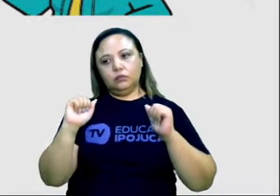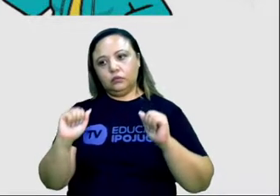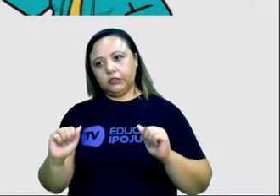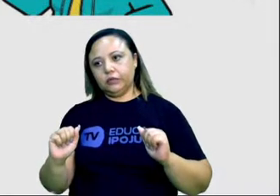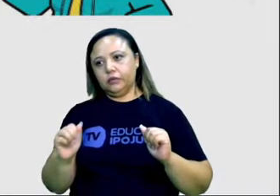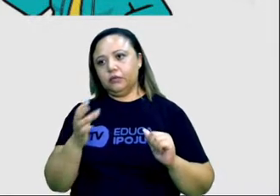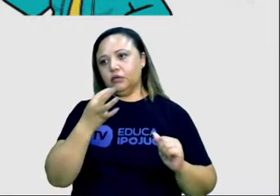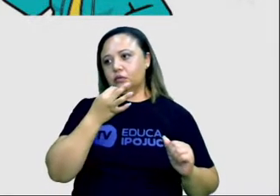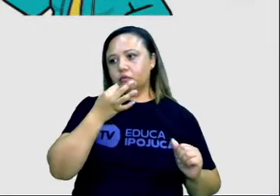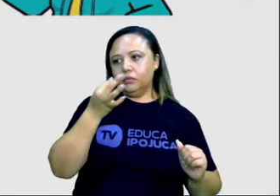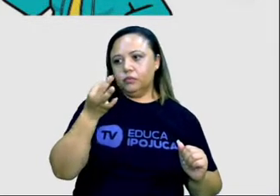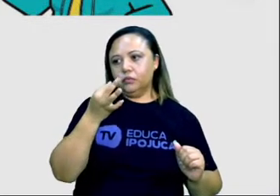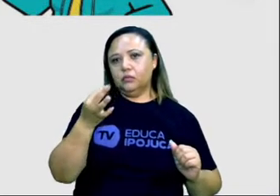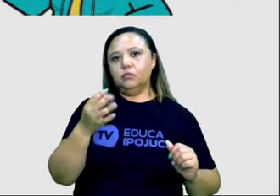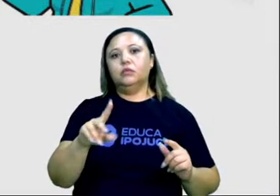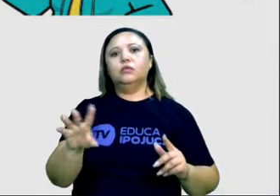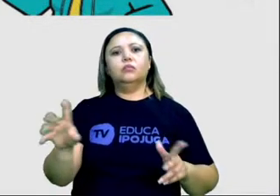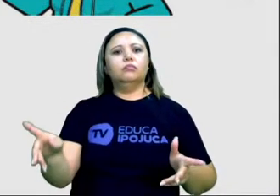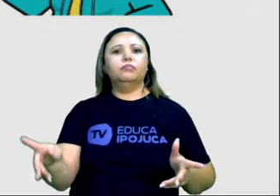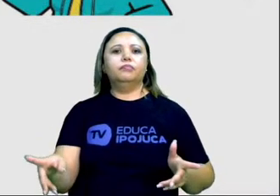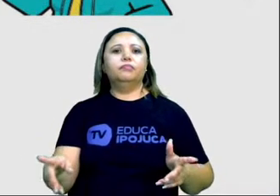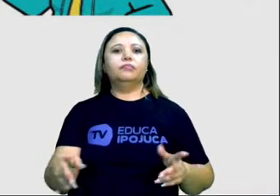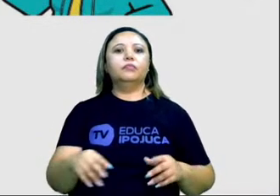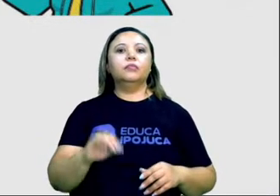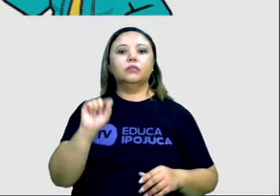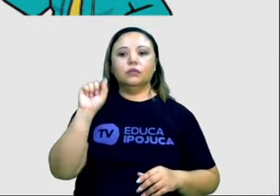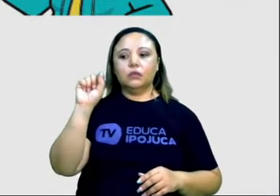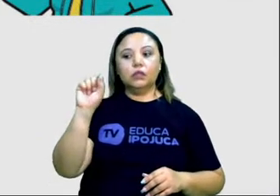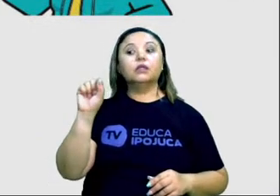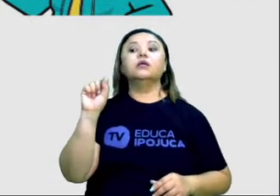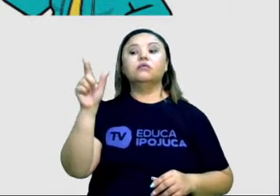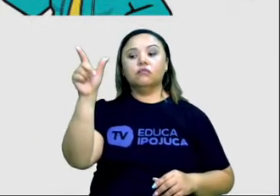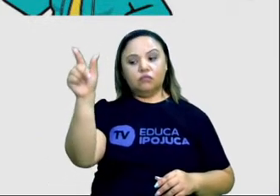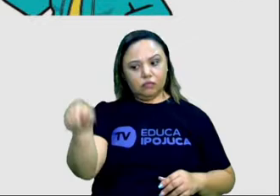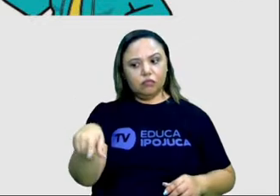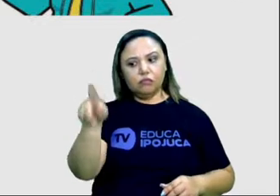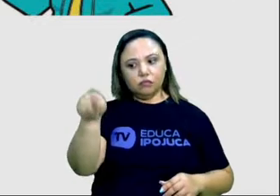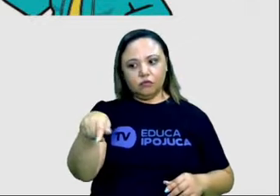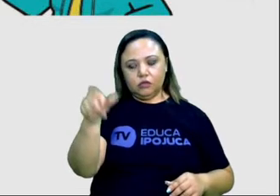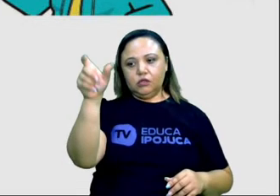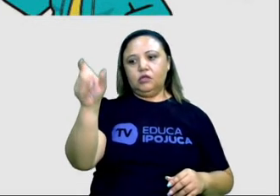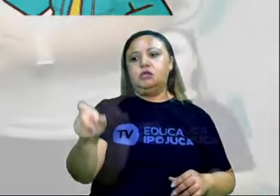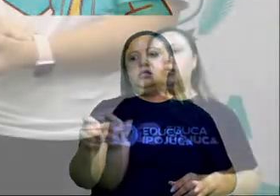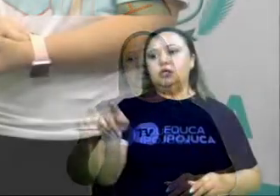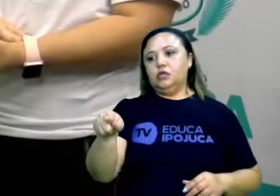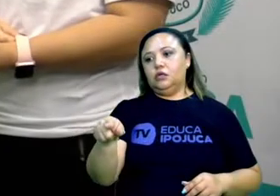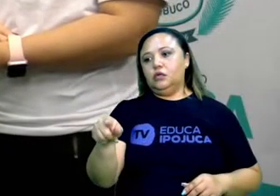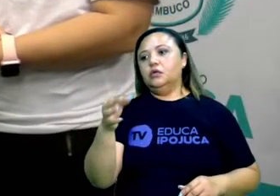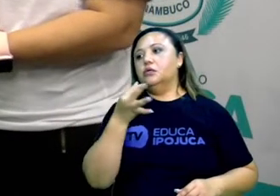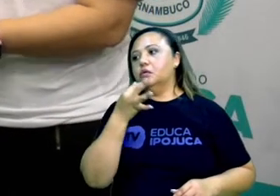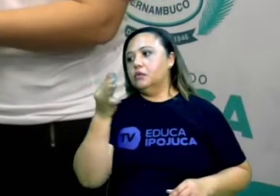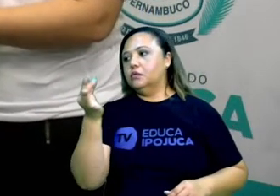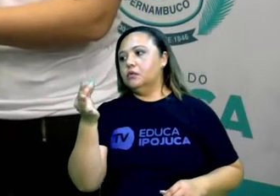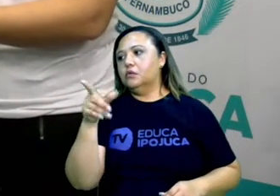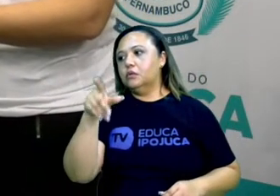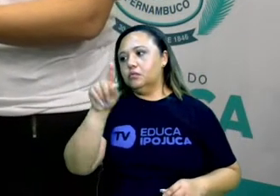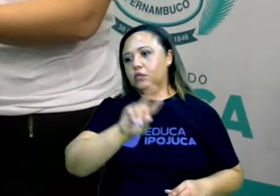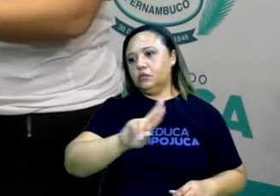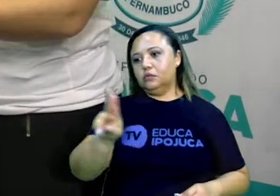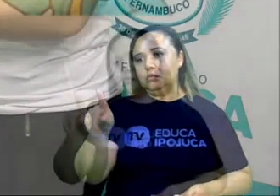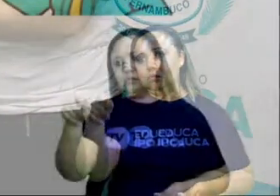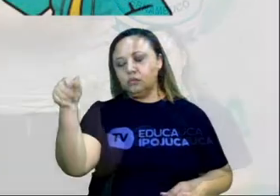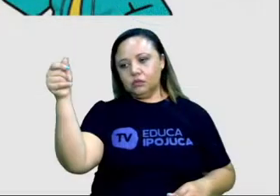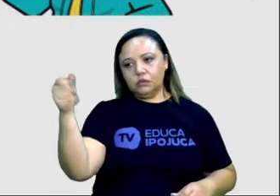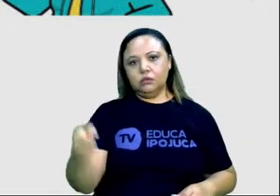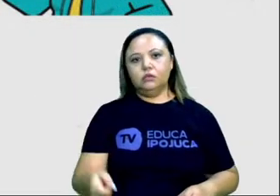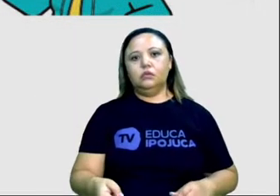expressar a sua opinião, mas você tem que dizer quem você é, quem é que está expressando aquela opinião. É livre também